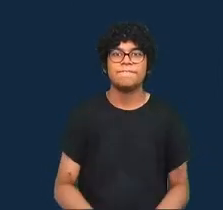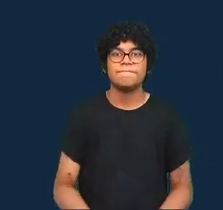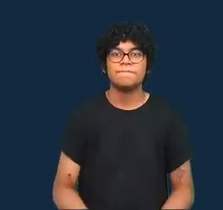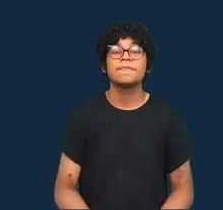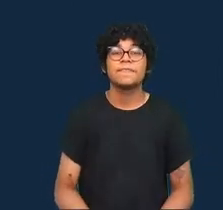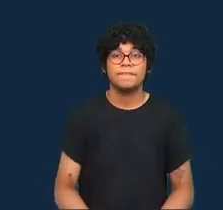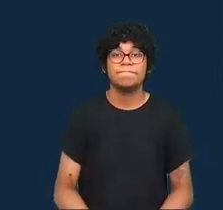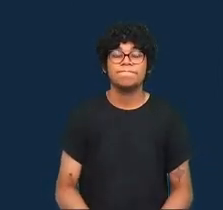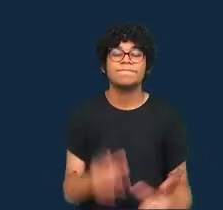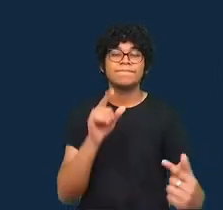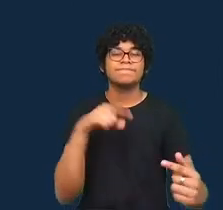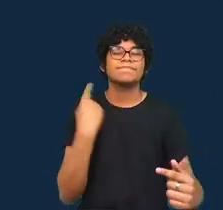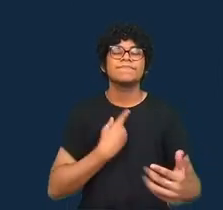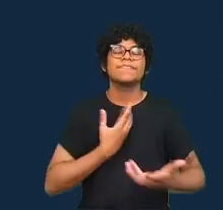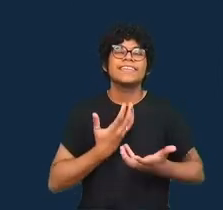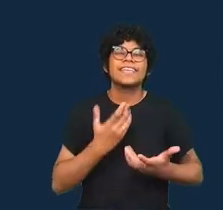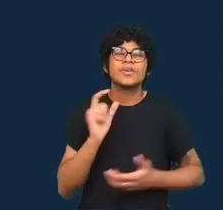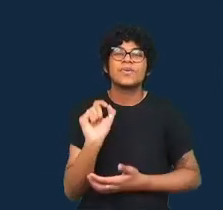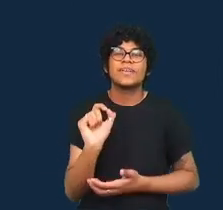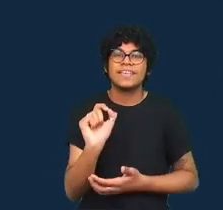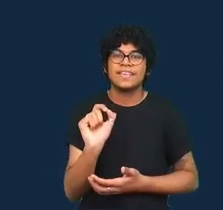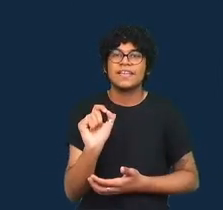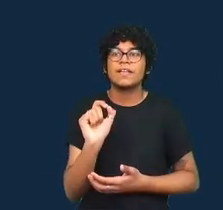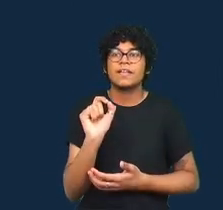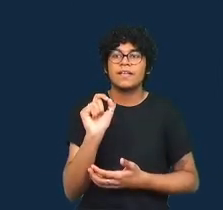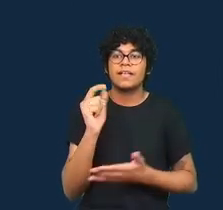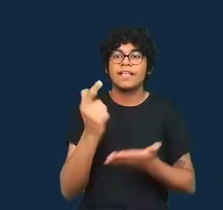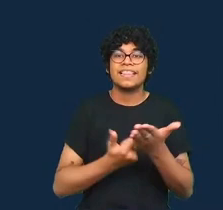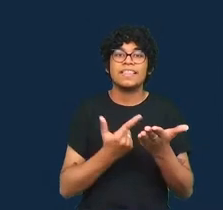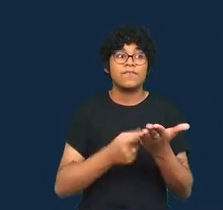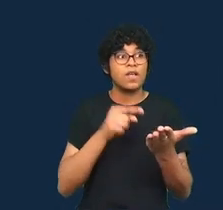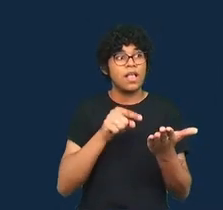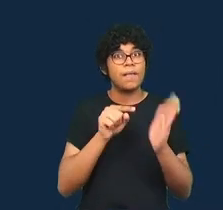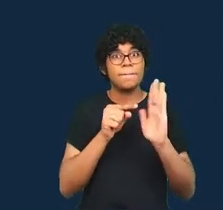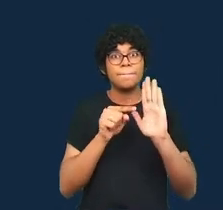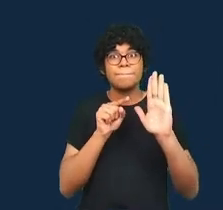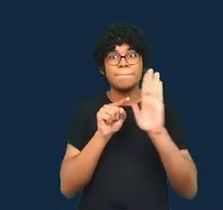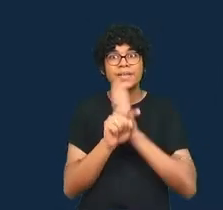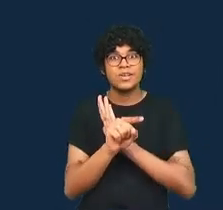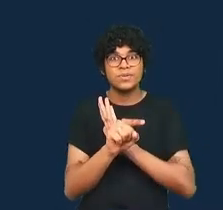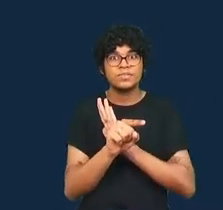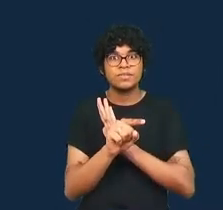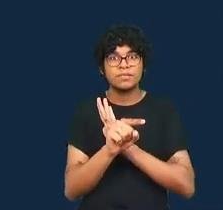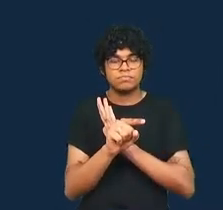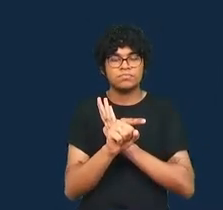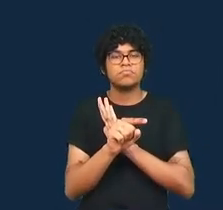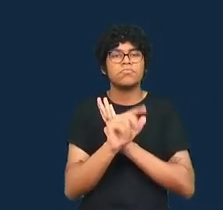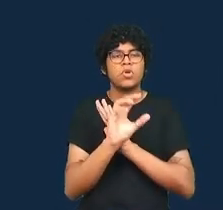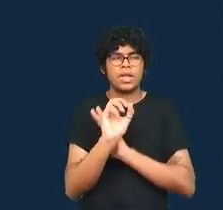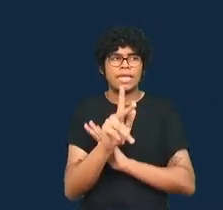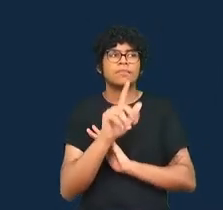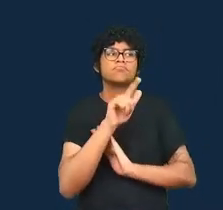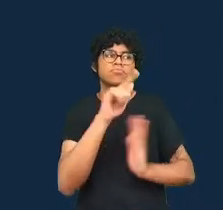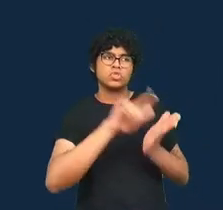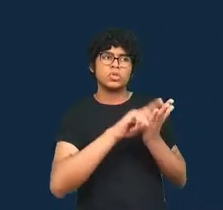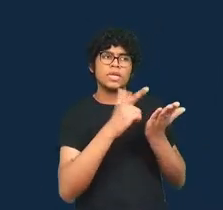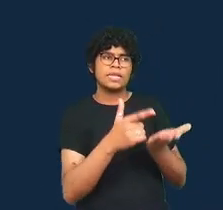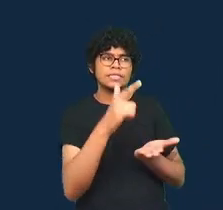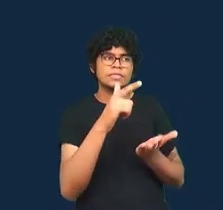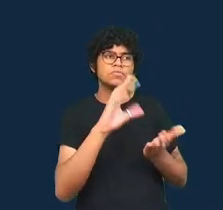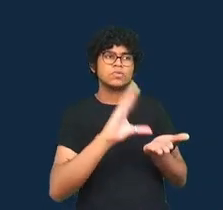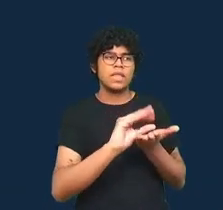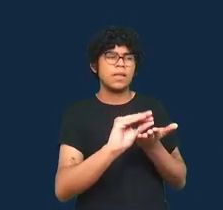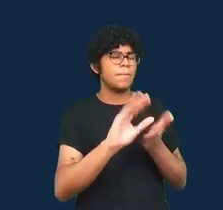nós queríamos fazer com esse livro é perguntar, além dessa imagem do jornalismo de dados, o que mais